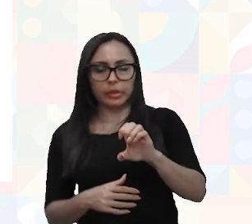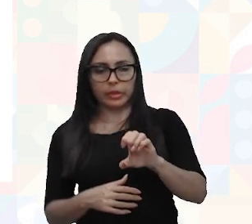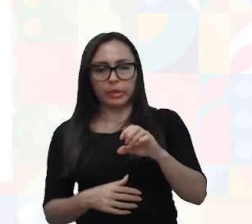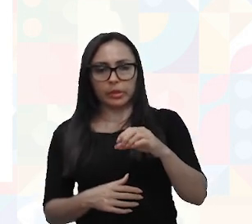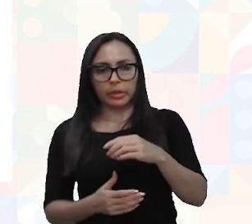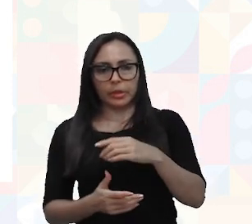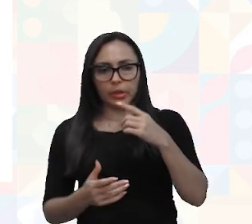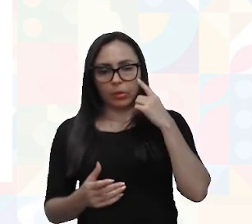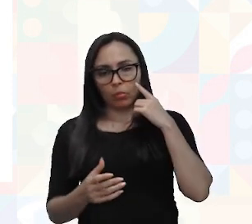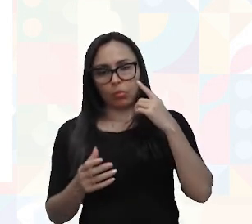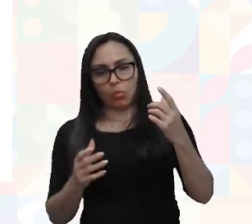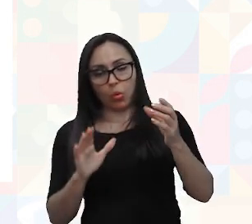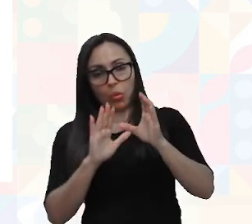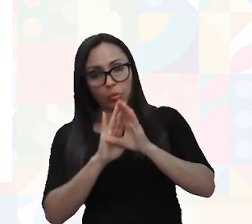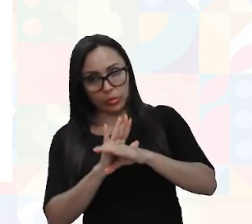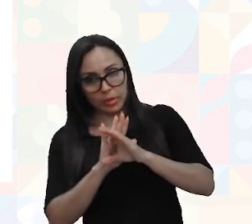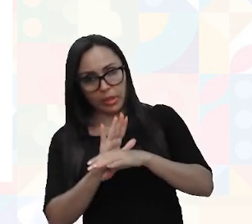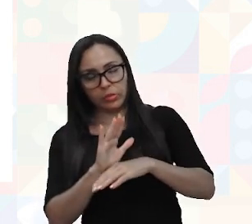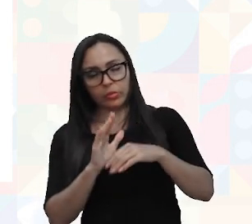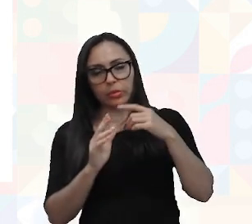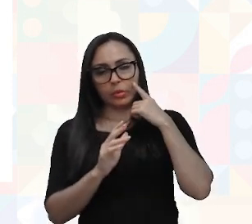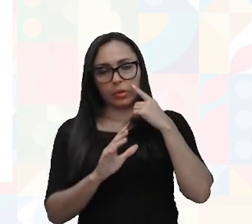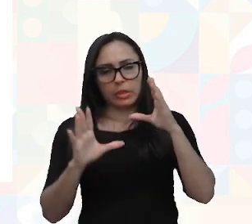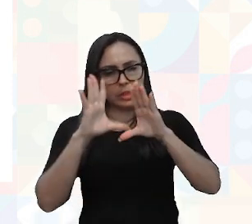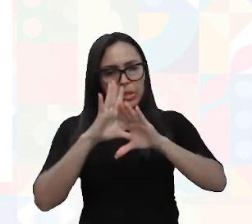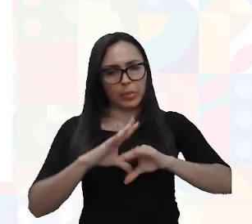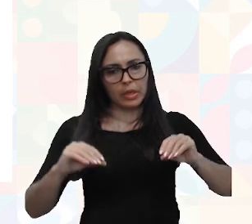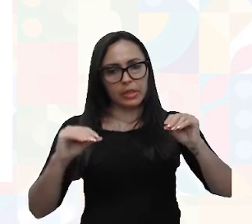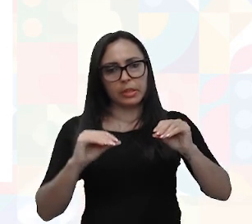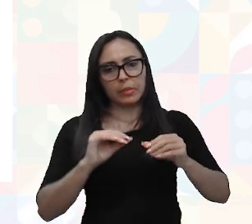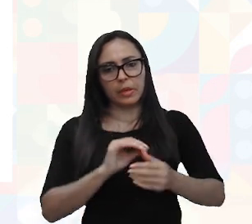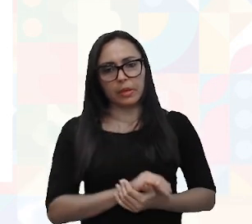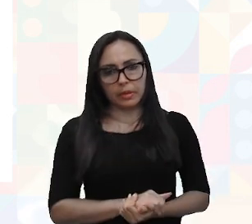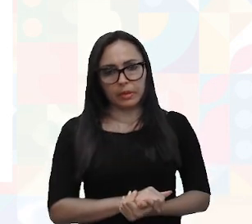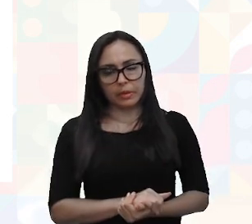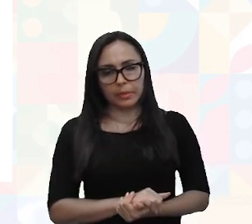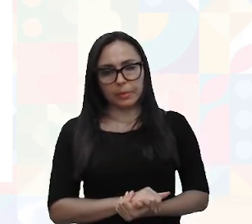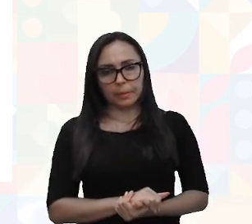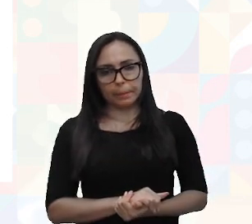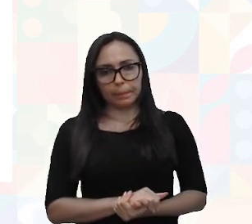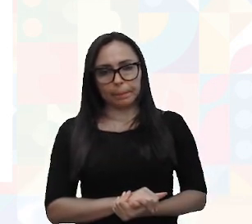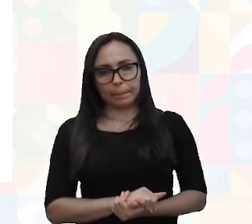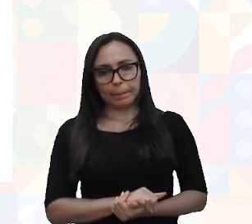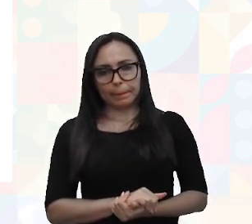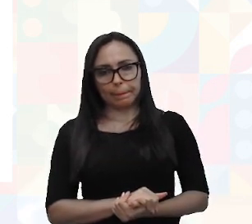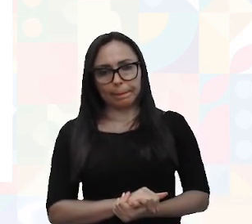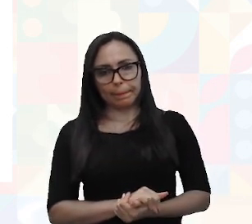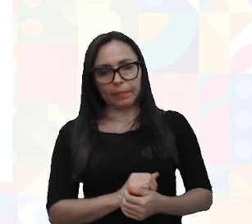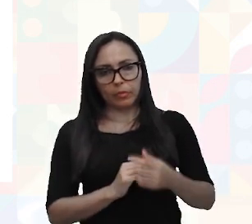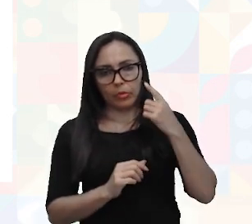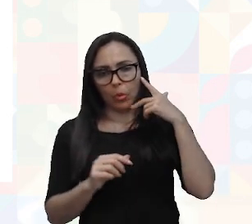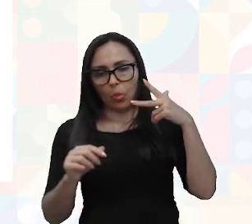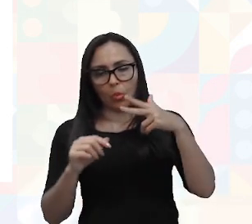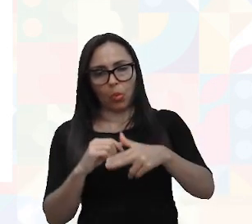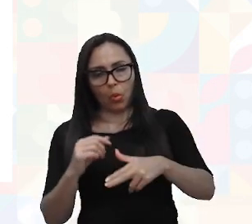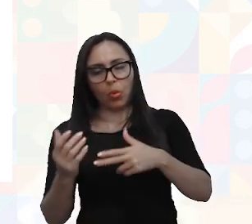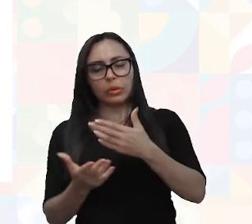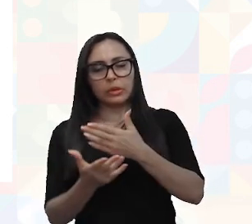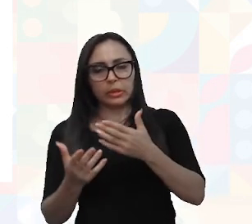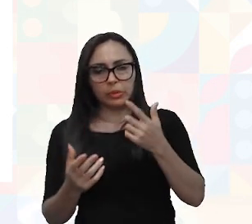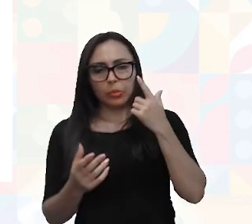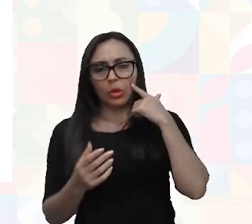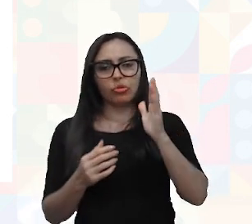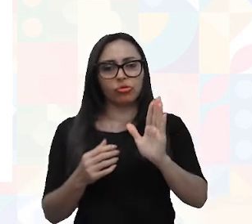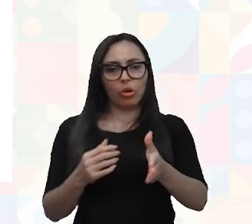desaparece a imagem. Cut to, quando corta, tem um corte brusco, porque já